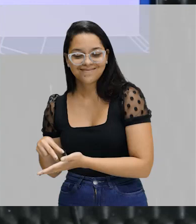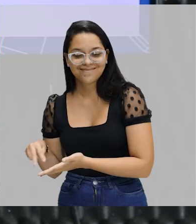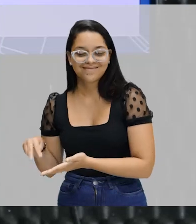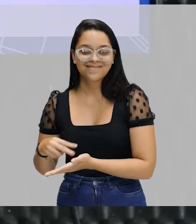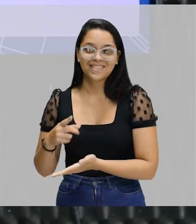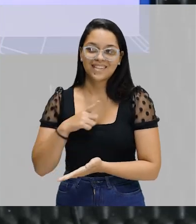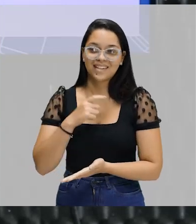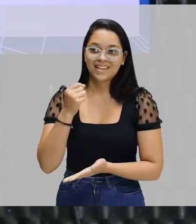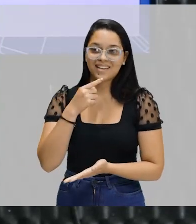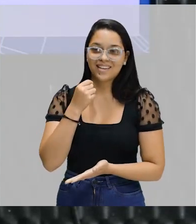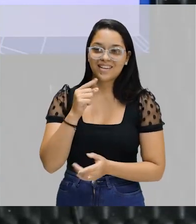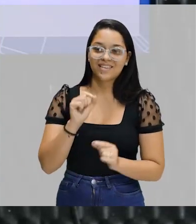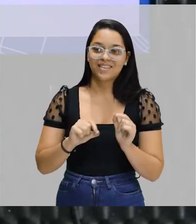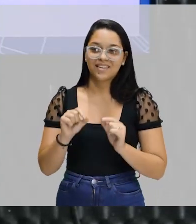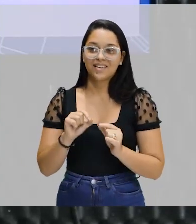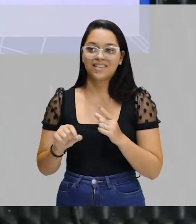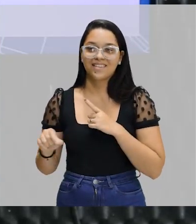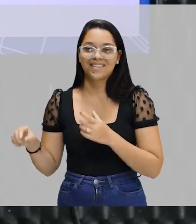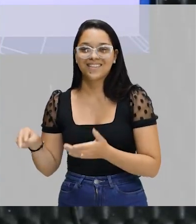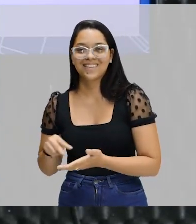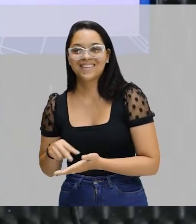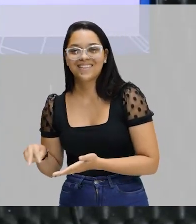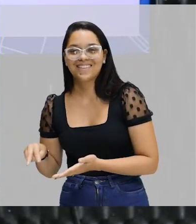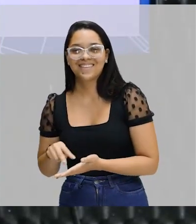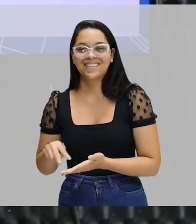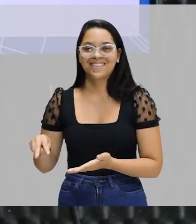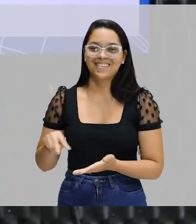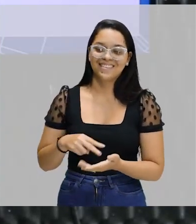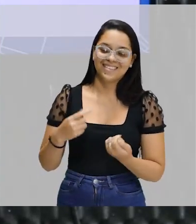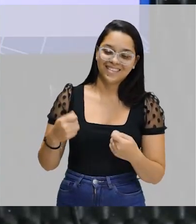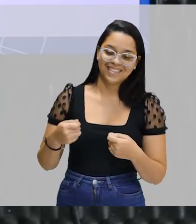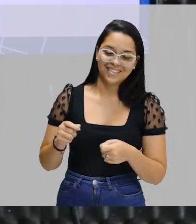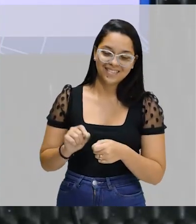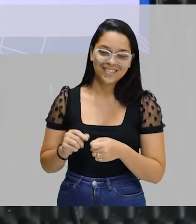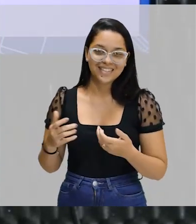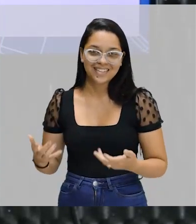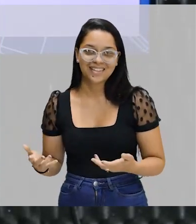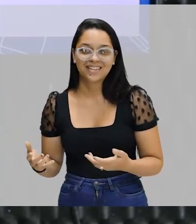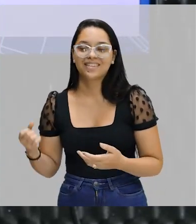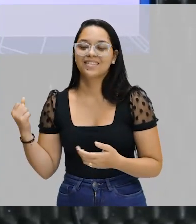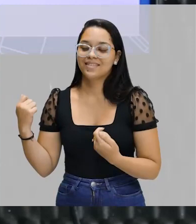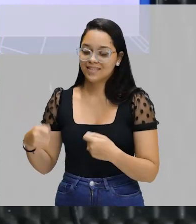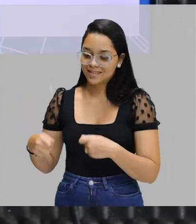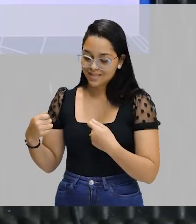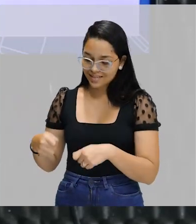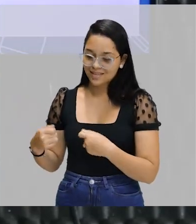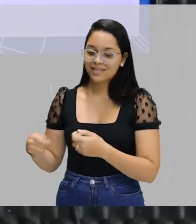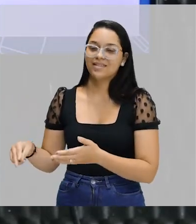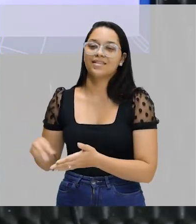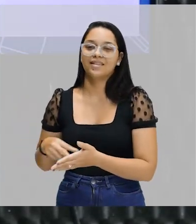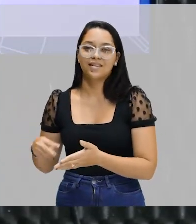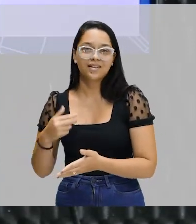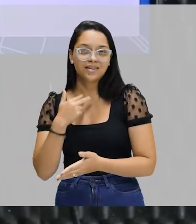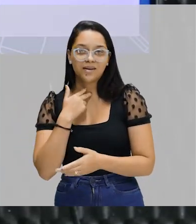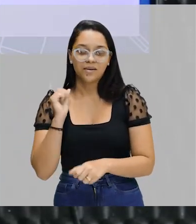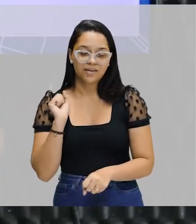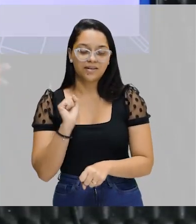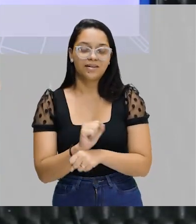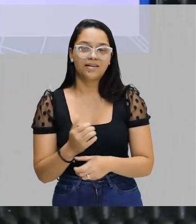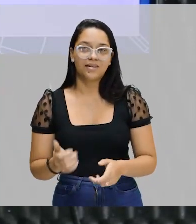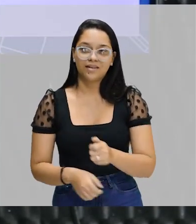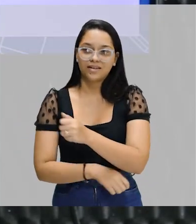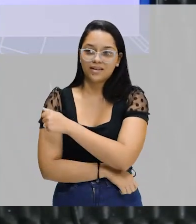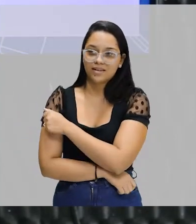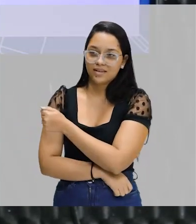E é engraçado, gente, é o jeito dela aqui. Tipo assim, ó, meu Deus, eu tenho que fazer uma coisa dessa, Cacau? Vai ter que fazer sim, porque ficar parado não... Os